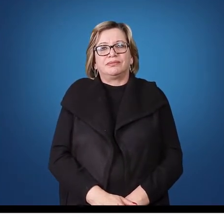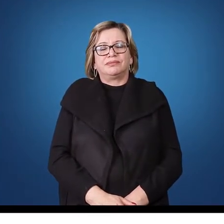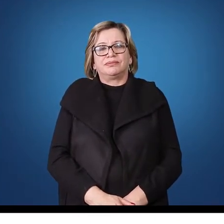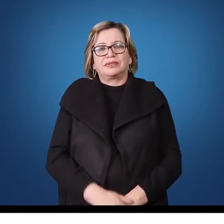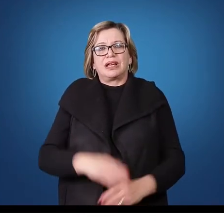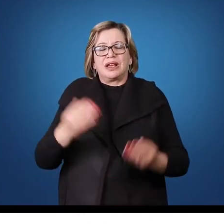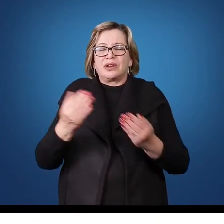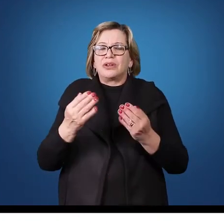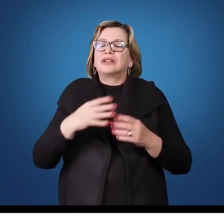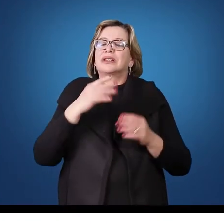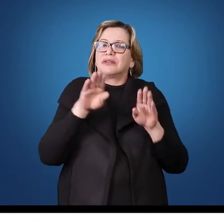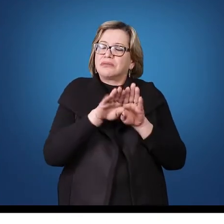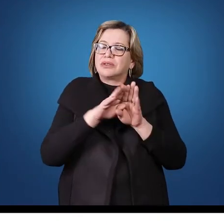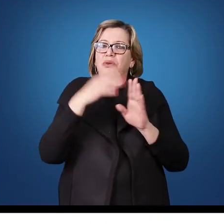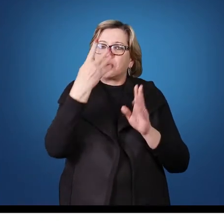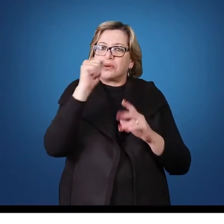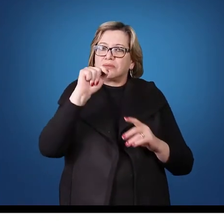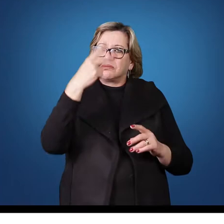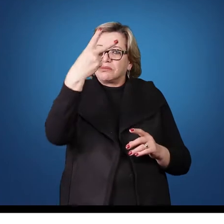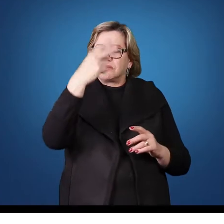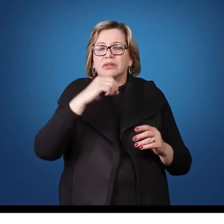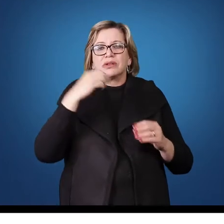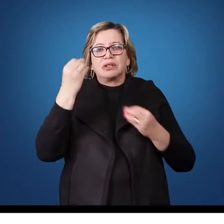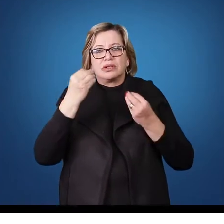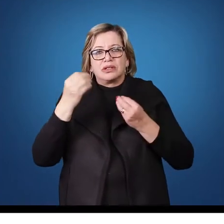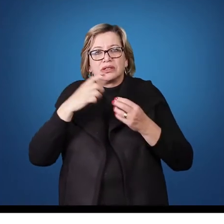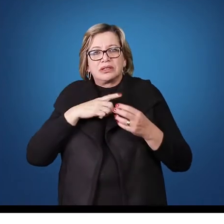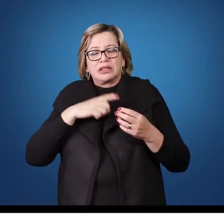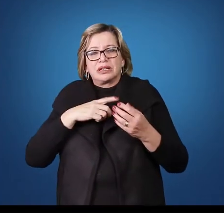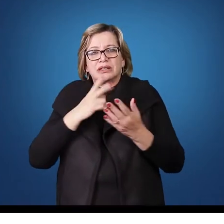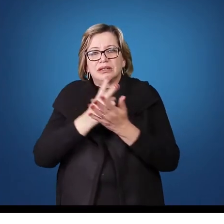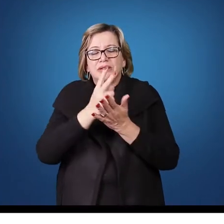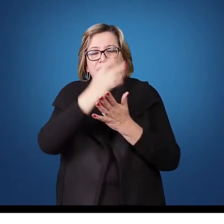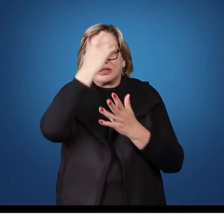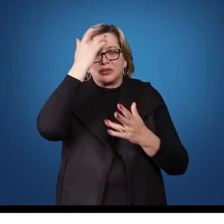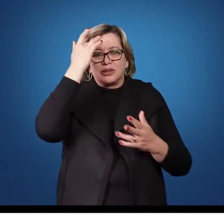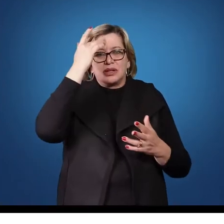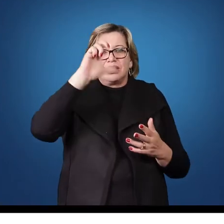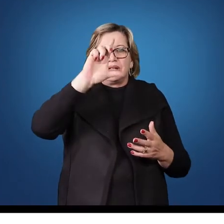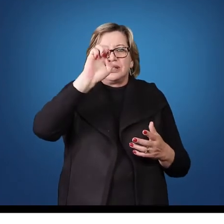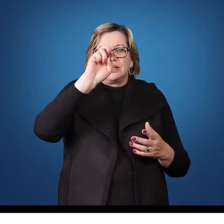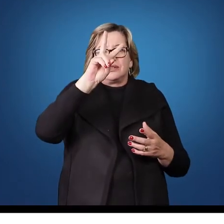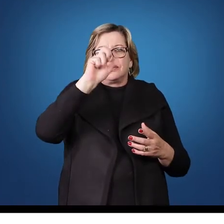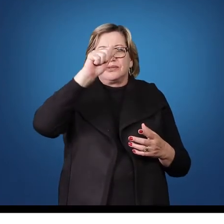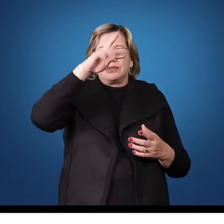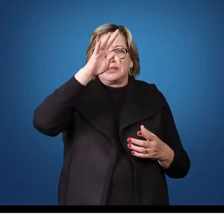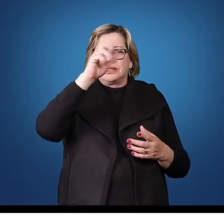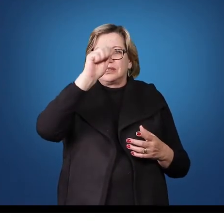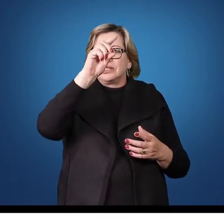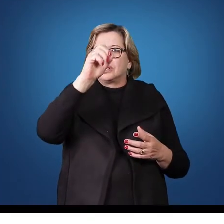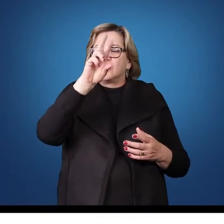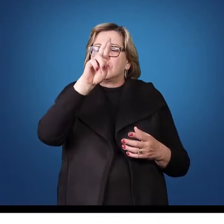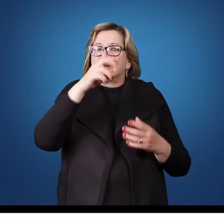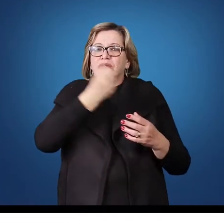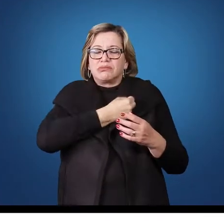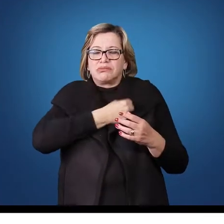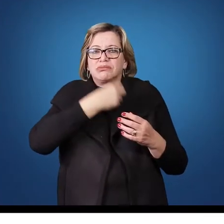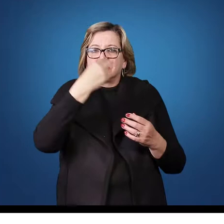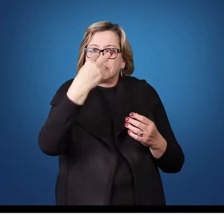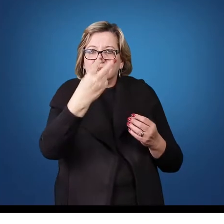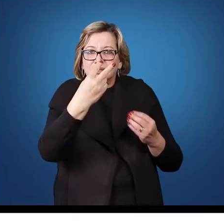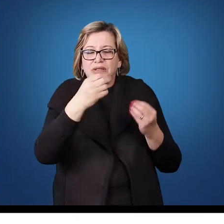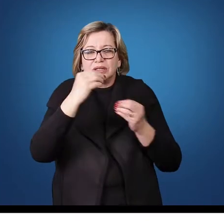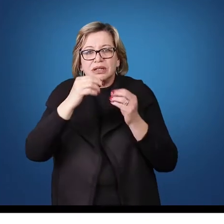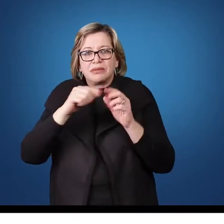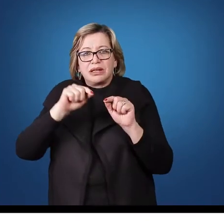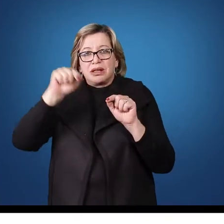No 4-2, onde a gente posiciona o levantador na posição 2, nós temos duas opções de atacante que é o atacante de meio que está na 3 e o atacante de